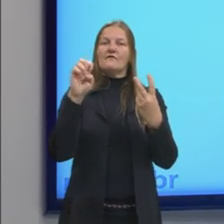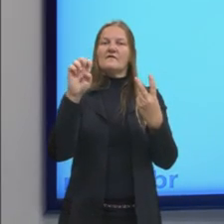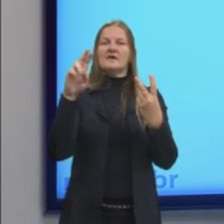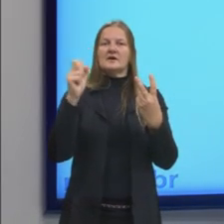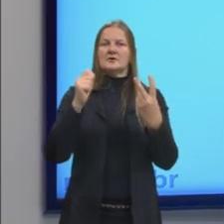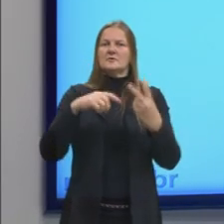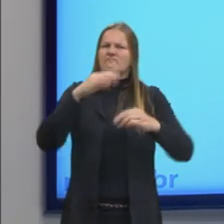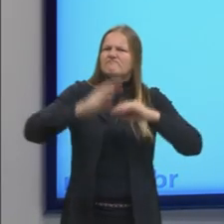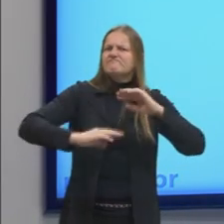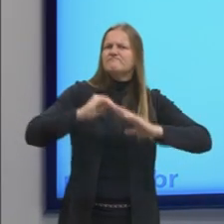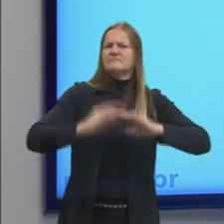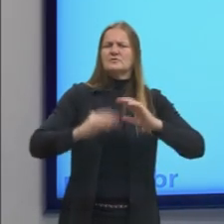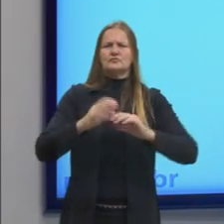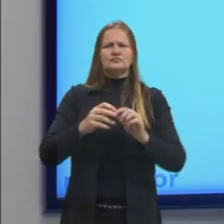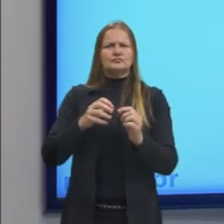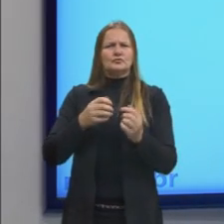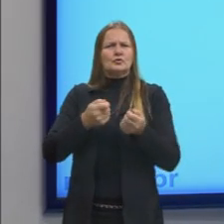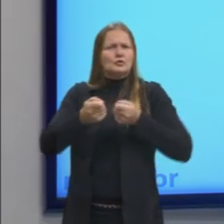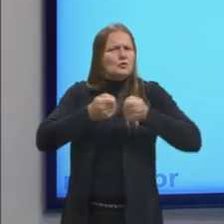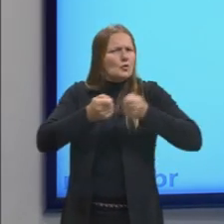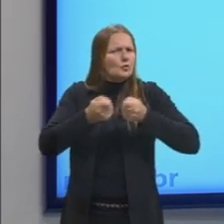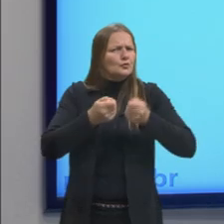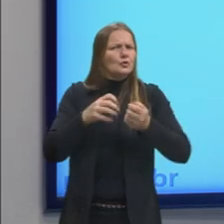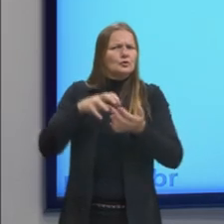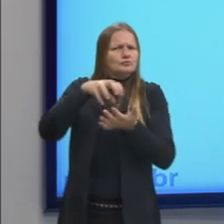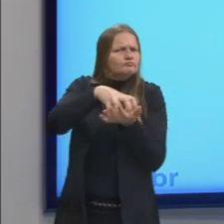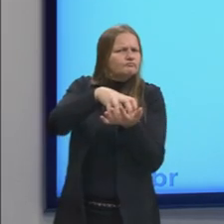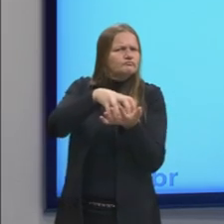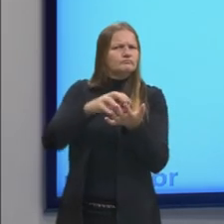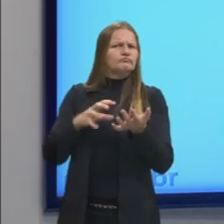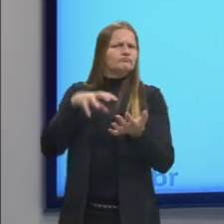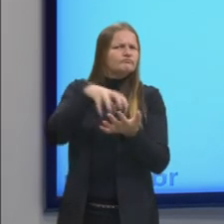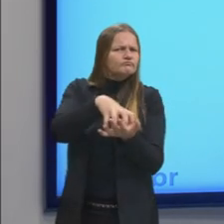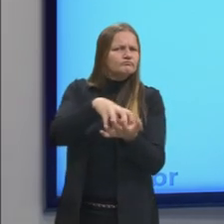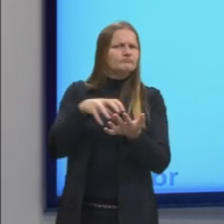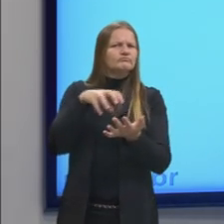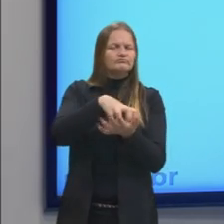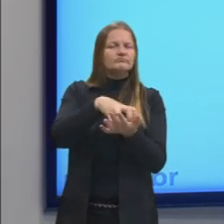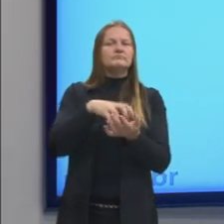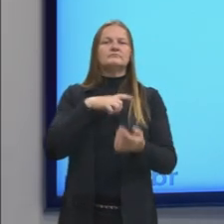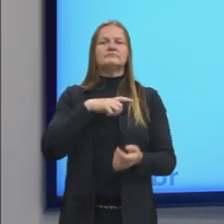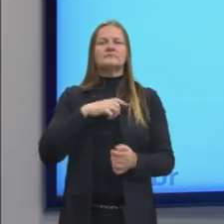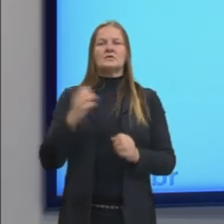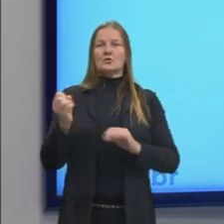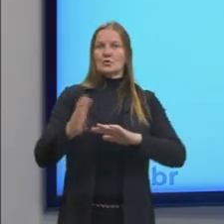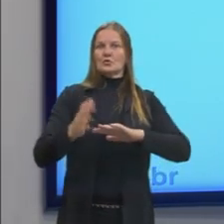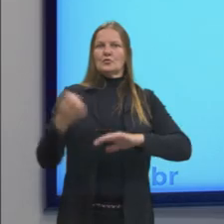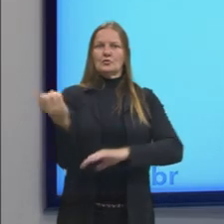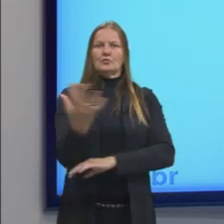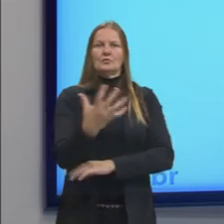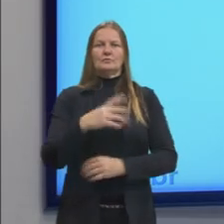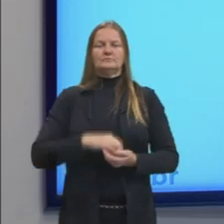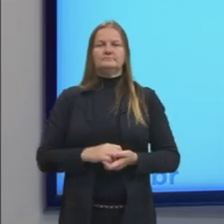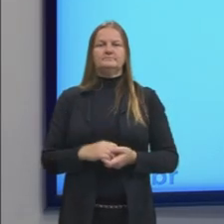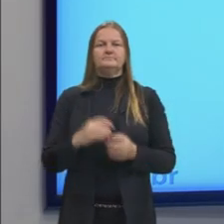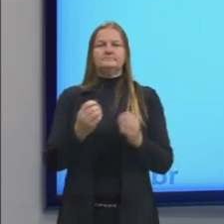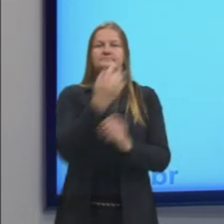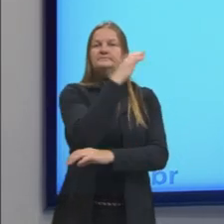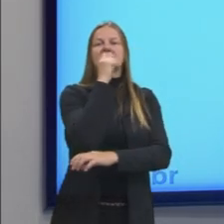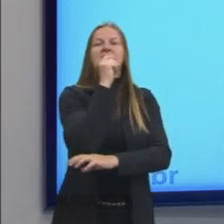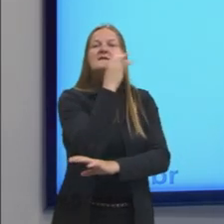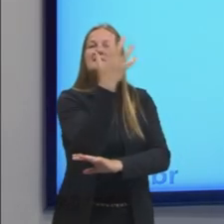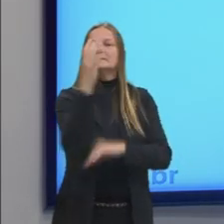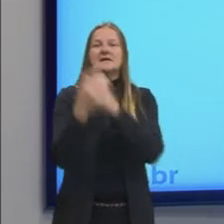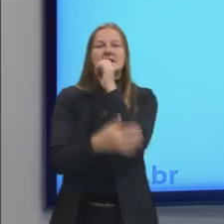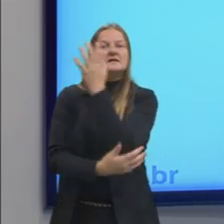humano passa a dominar a natureza na modernidade. Talvez esteja aí o início da destruição da natureza